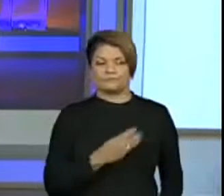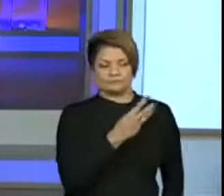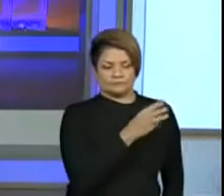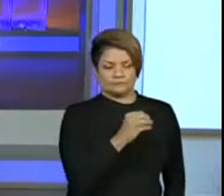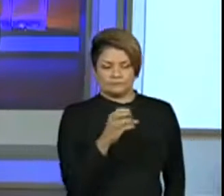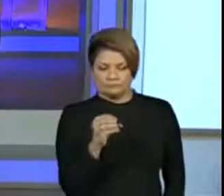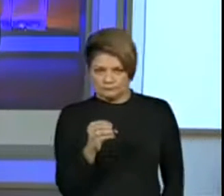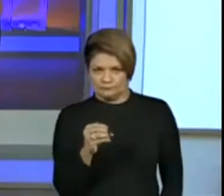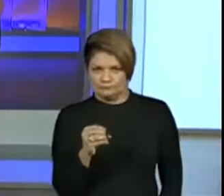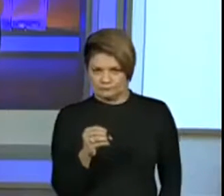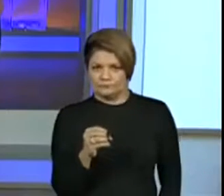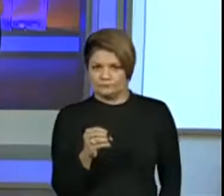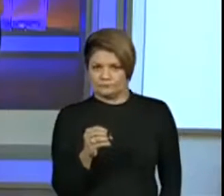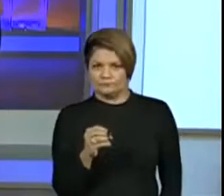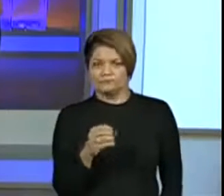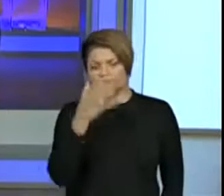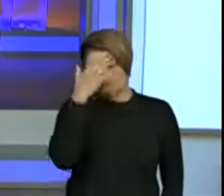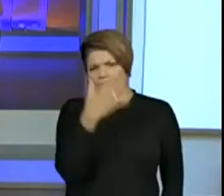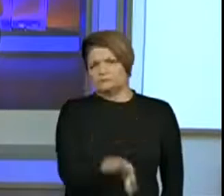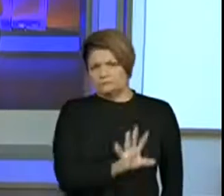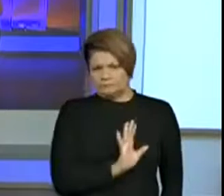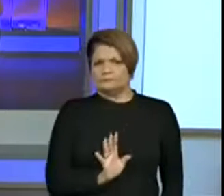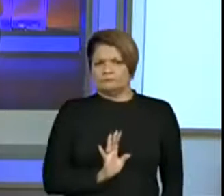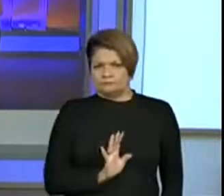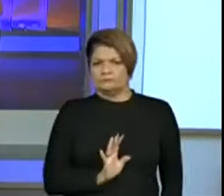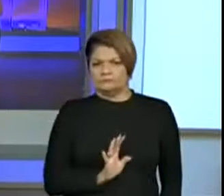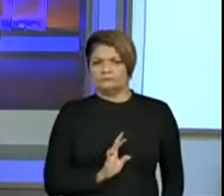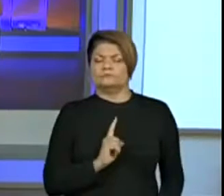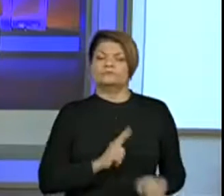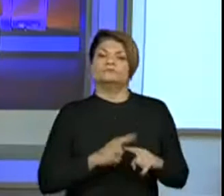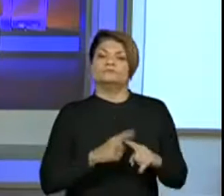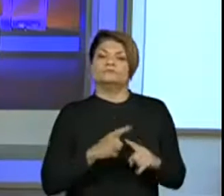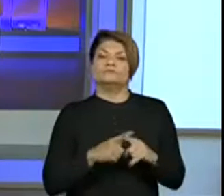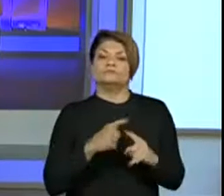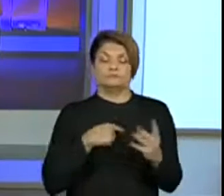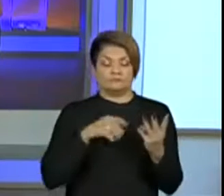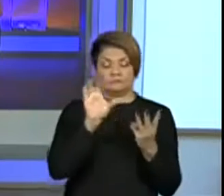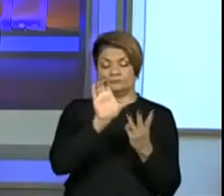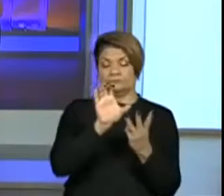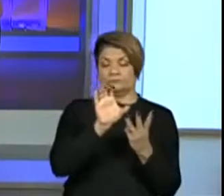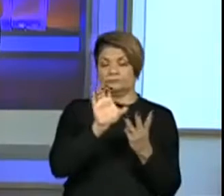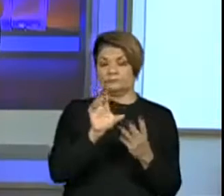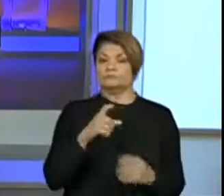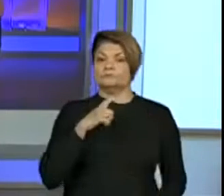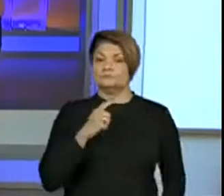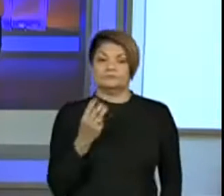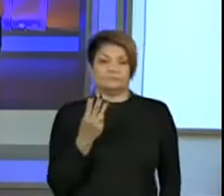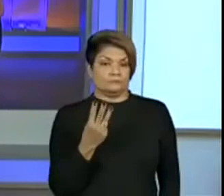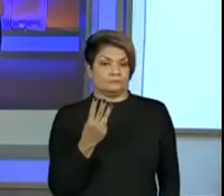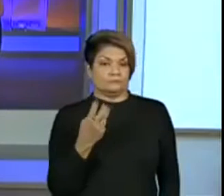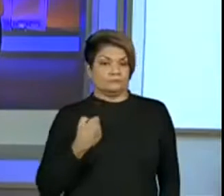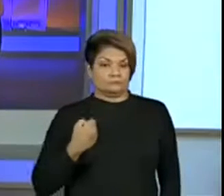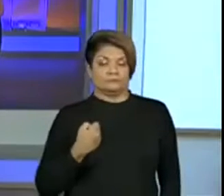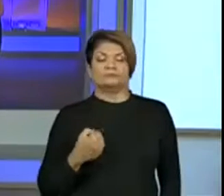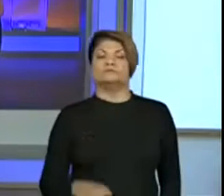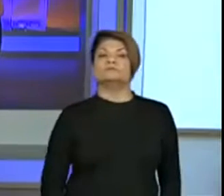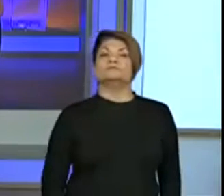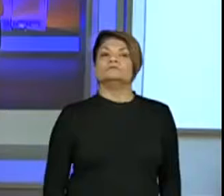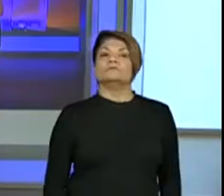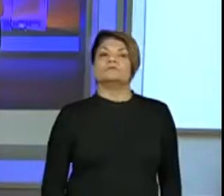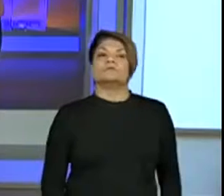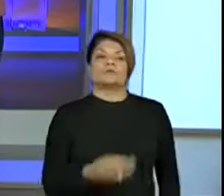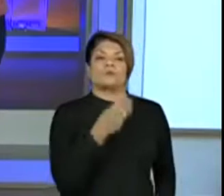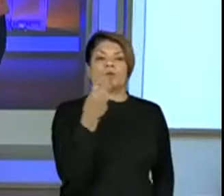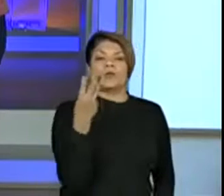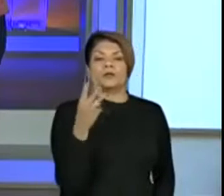com três números, é sinal que ele já sabe que na posição da centena tem três algarismos. Exato. E vai escrever o